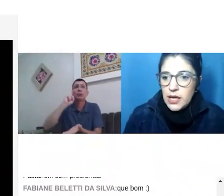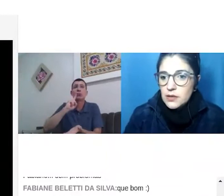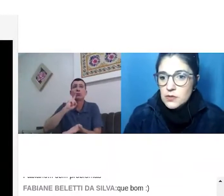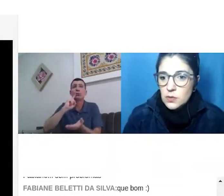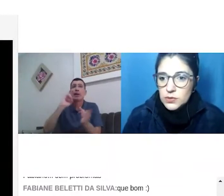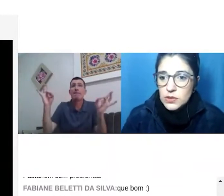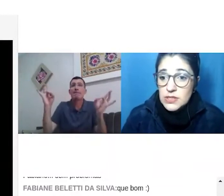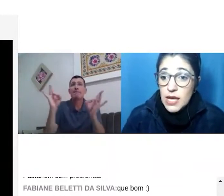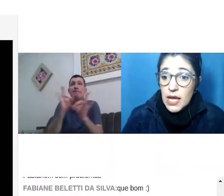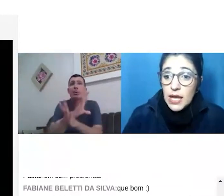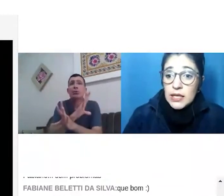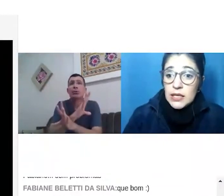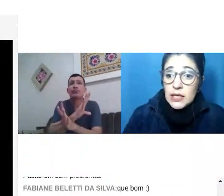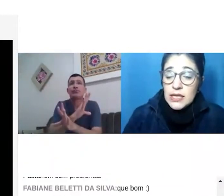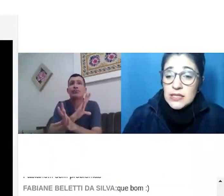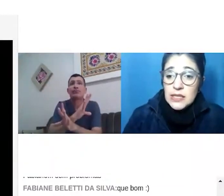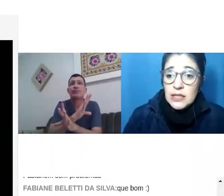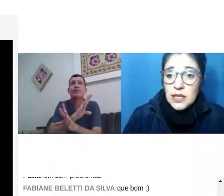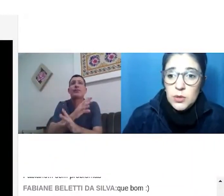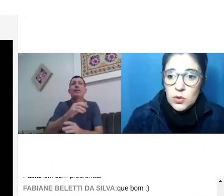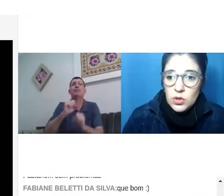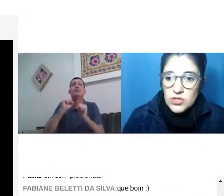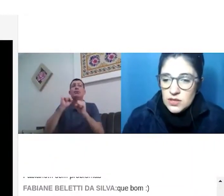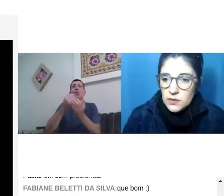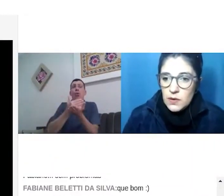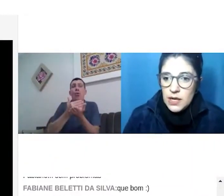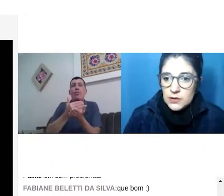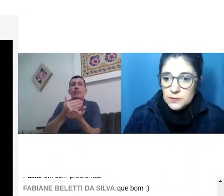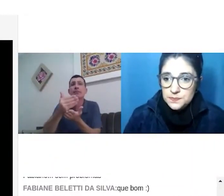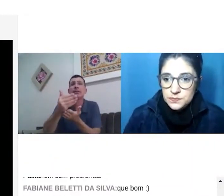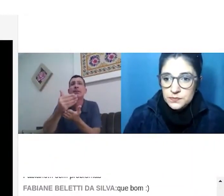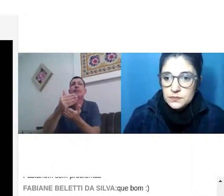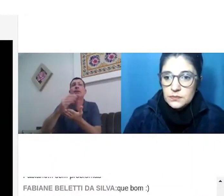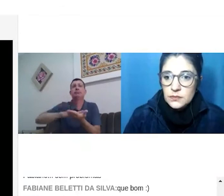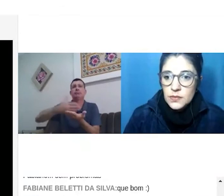cadernos e computadores assim que ele terminou de escrever no quadro